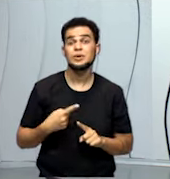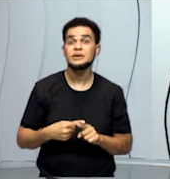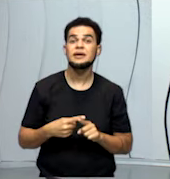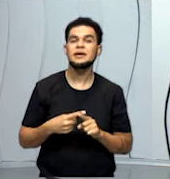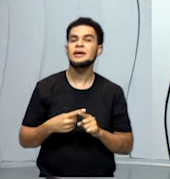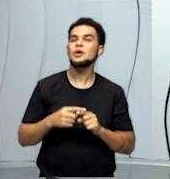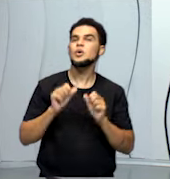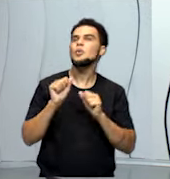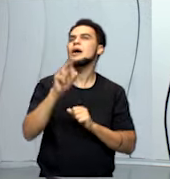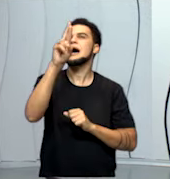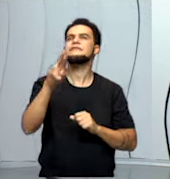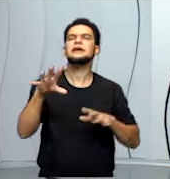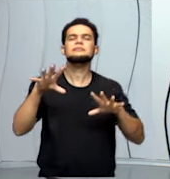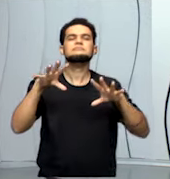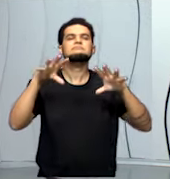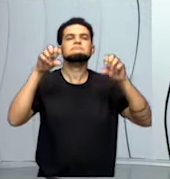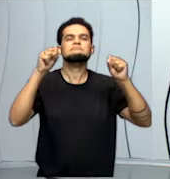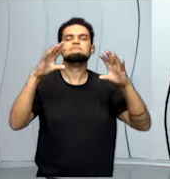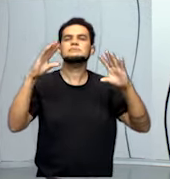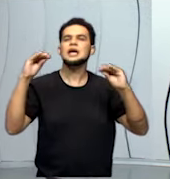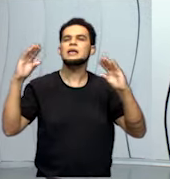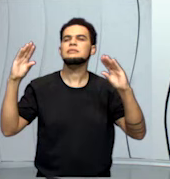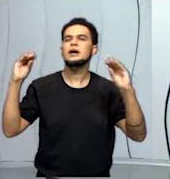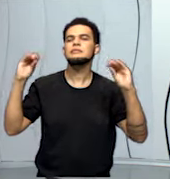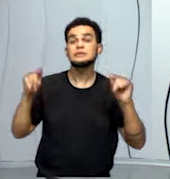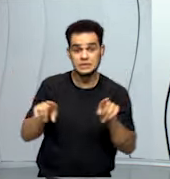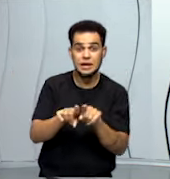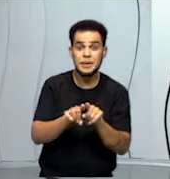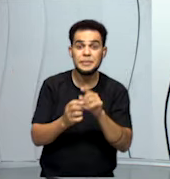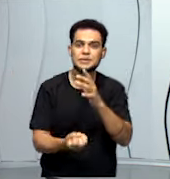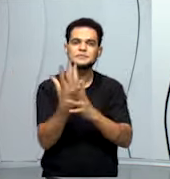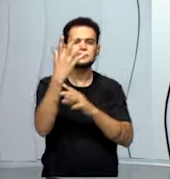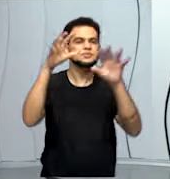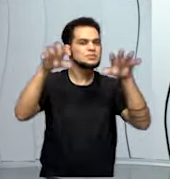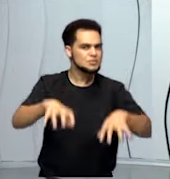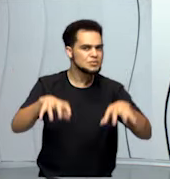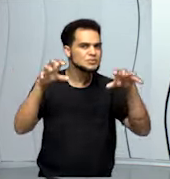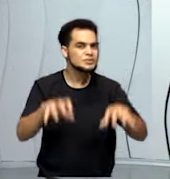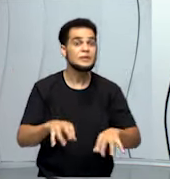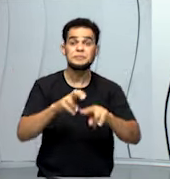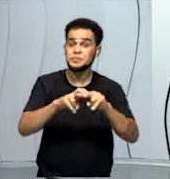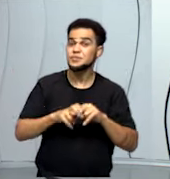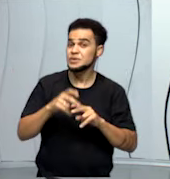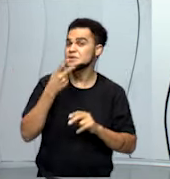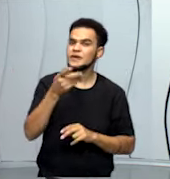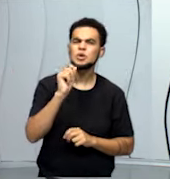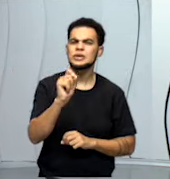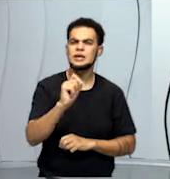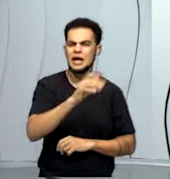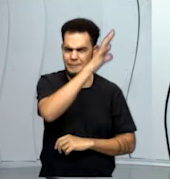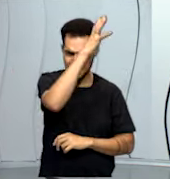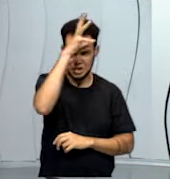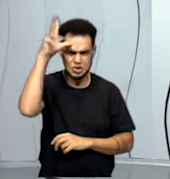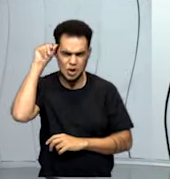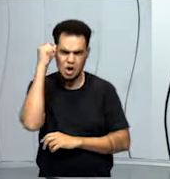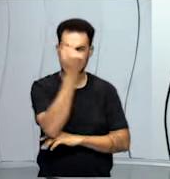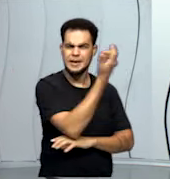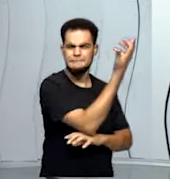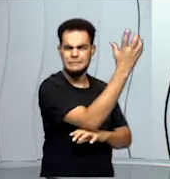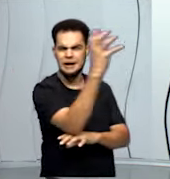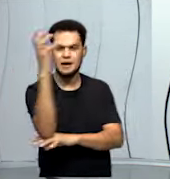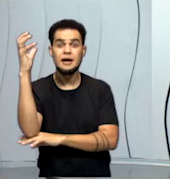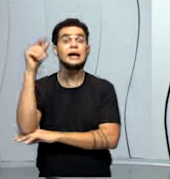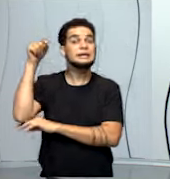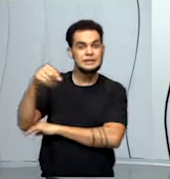ar úmido e para formar as chuvas. Por isso é que a gente fala, por exemplo, que a Amazônia é muito importante para o ciclo